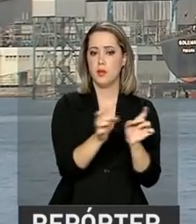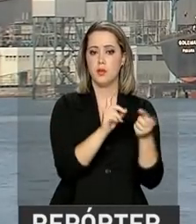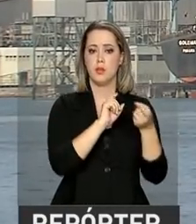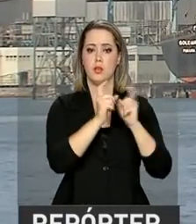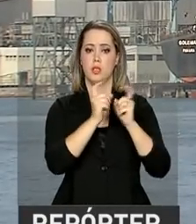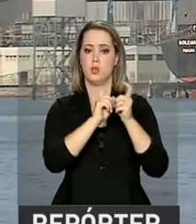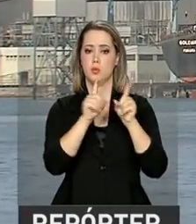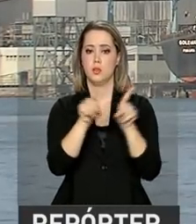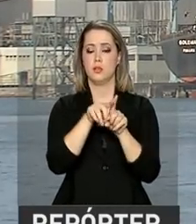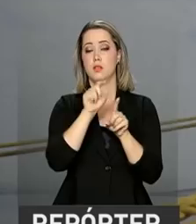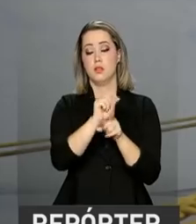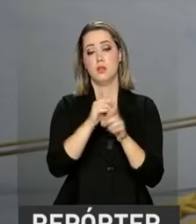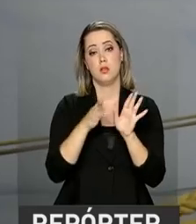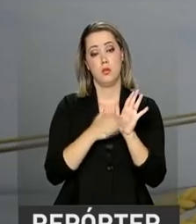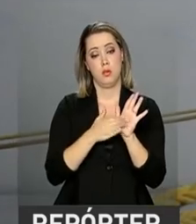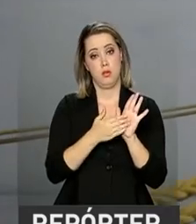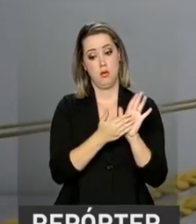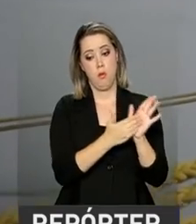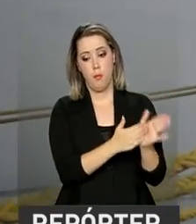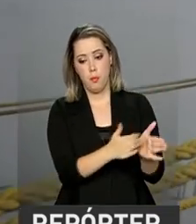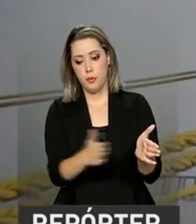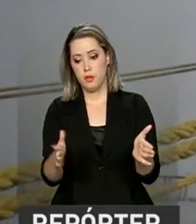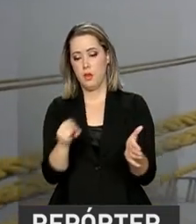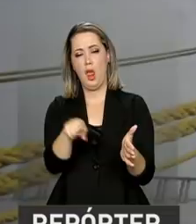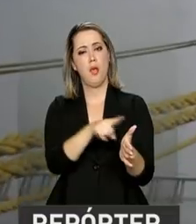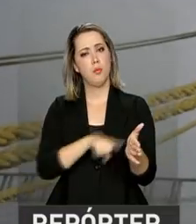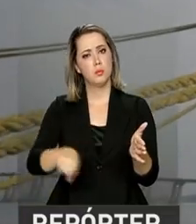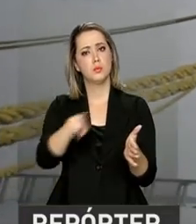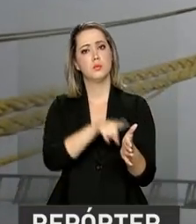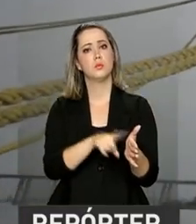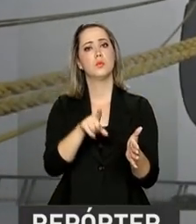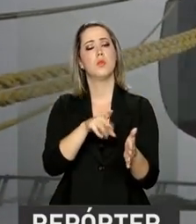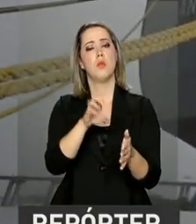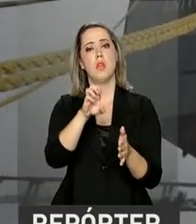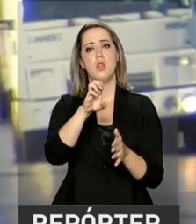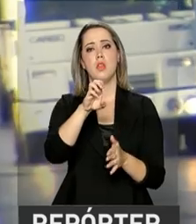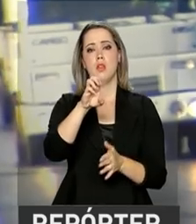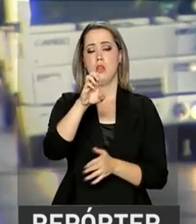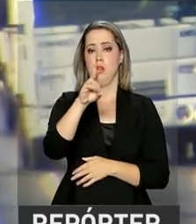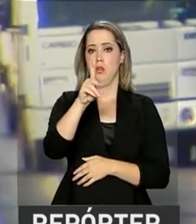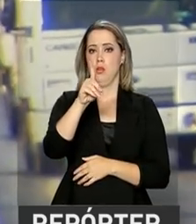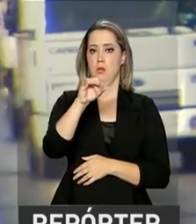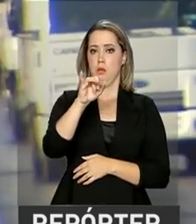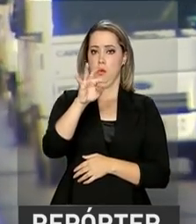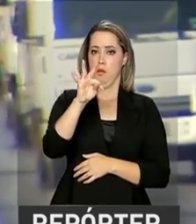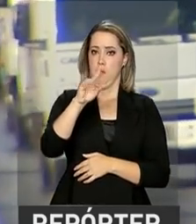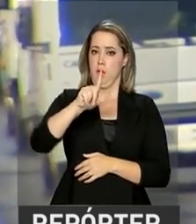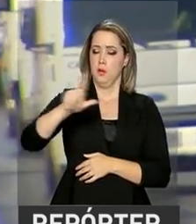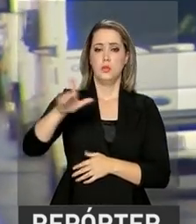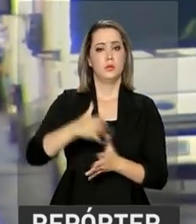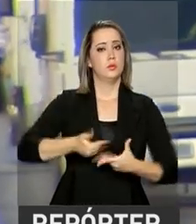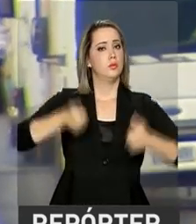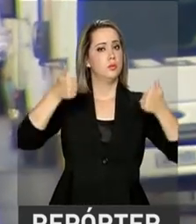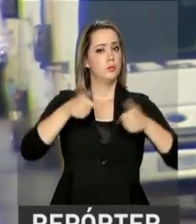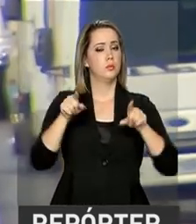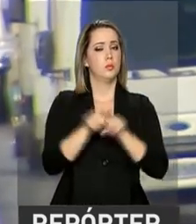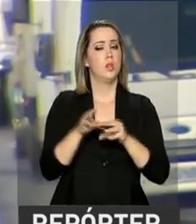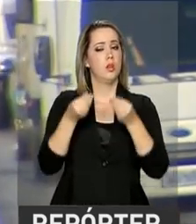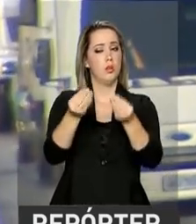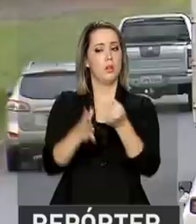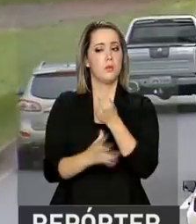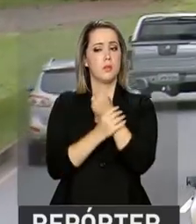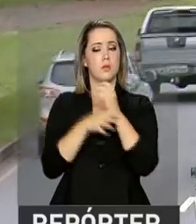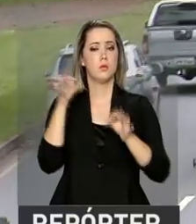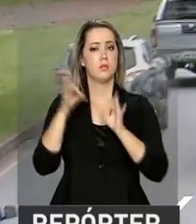governança, estabeleceu prazos e modelos mais adequados para os editais de concessão e privatização. Tudo isso deu mais segurança